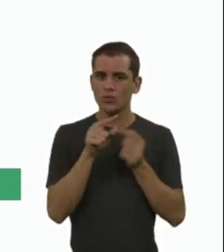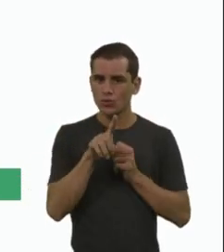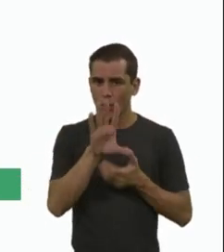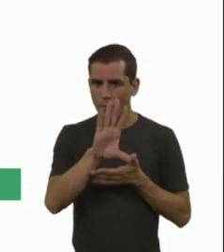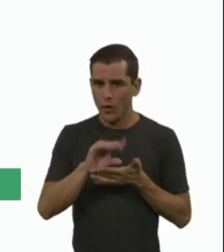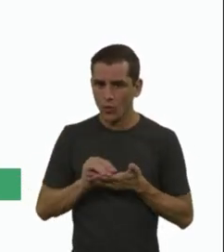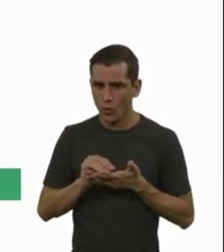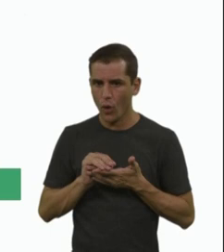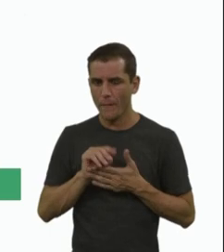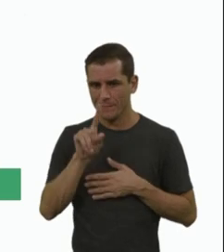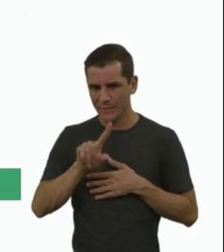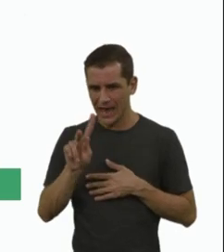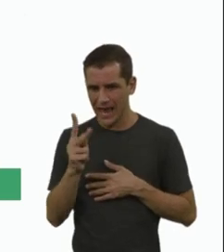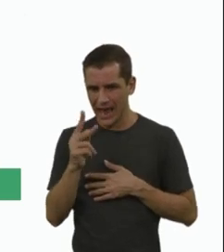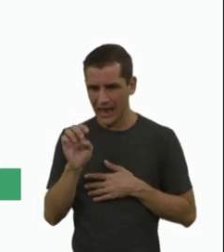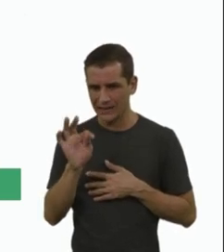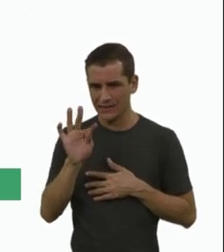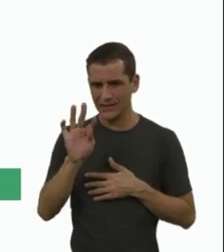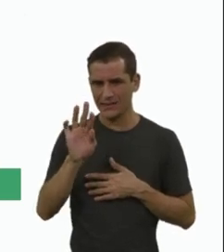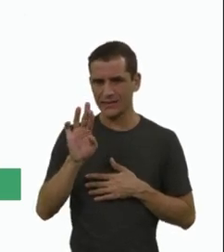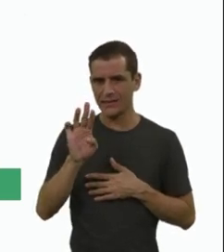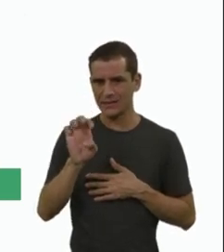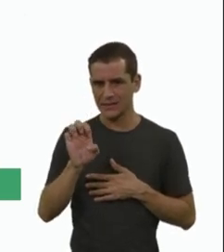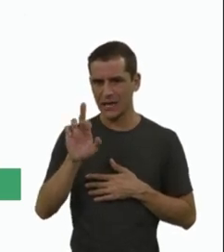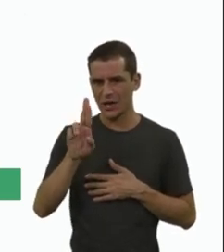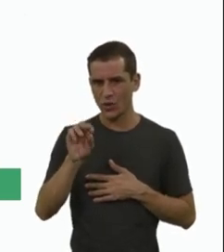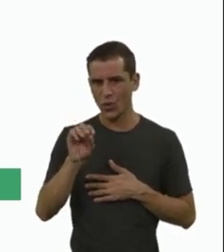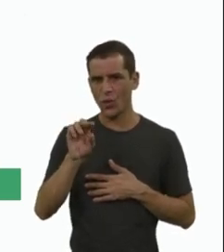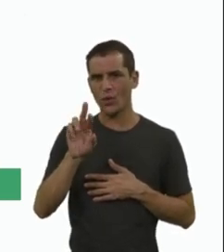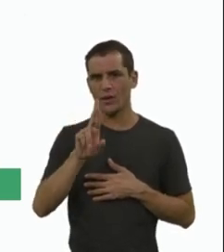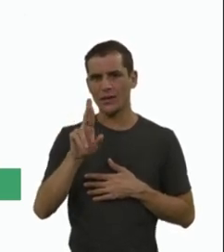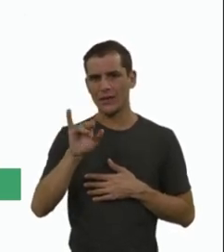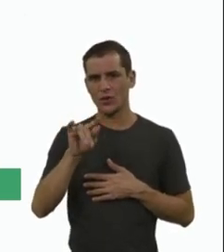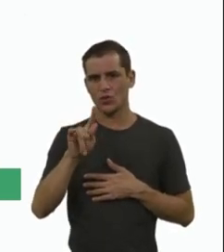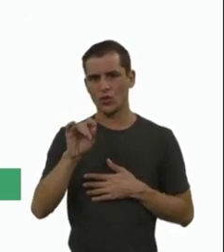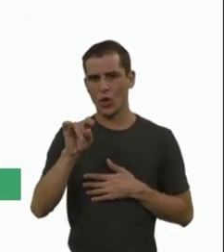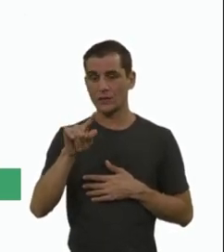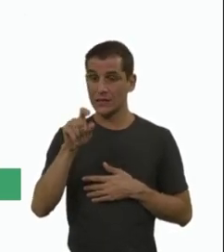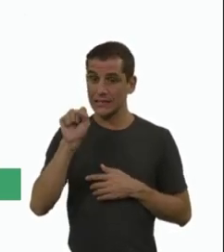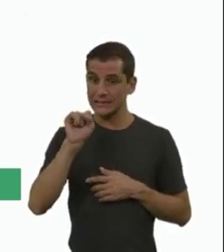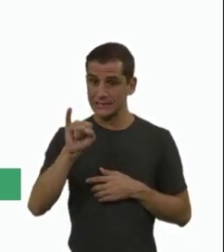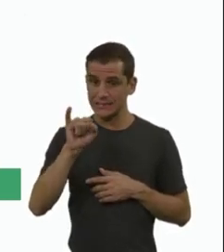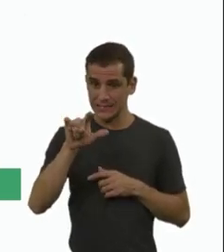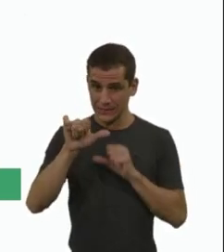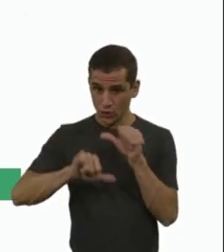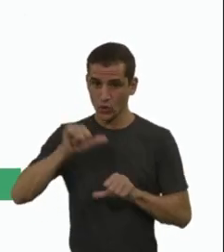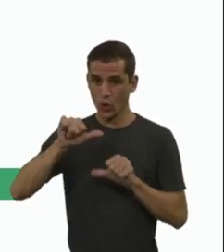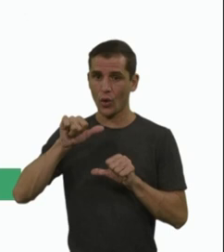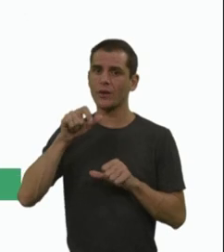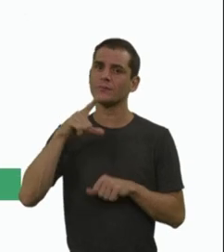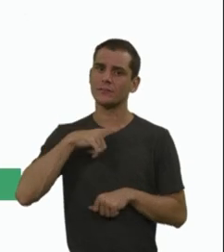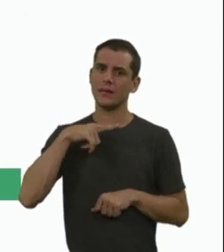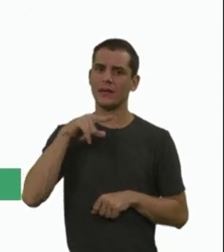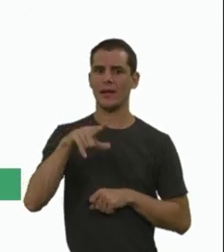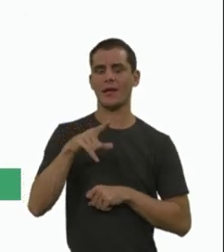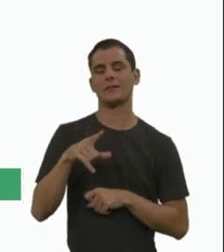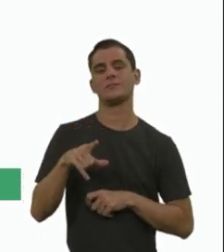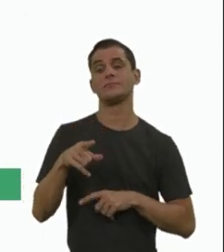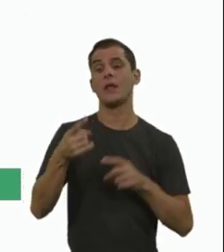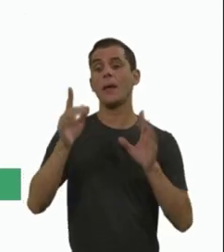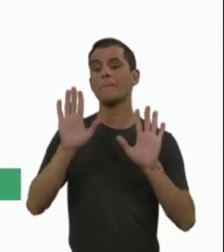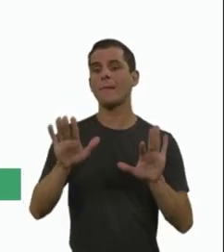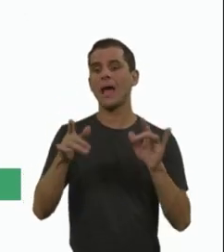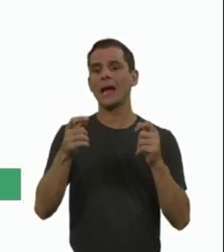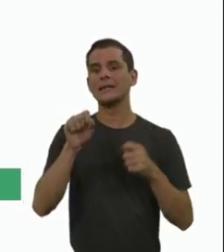heterozigose composta, se eu achar a mutação, confirmei o caso de AMA, mas se eu tiver duas cópias, aí a probabilidade ela